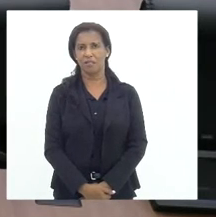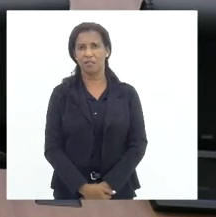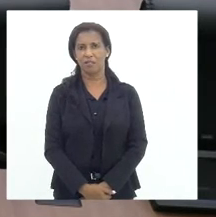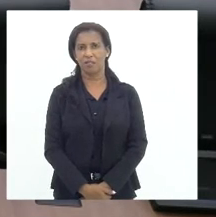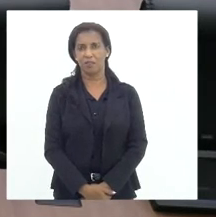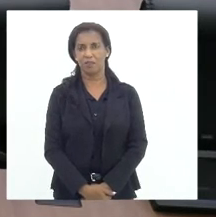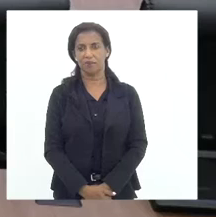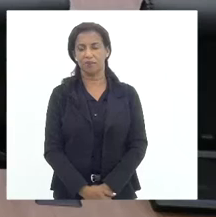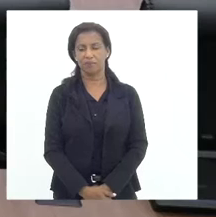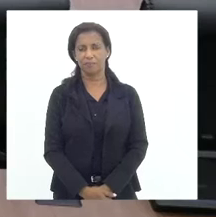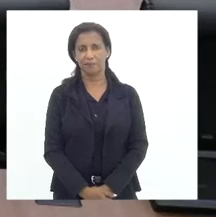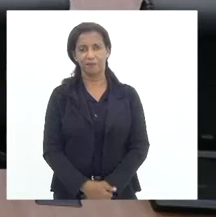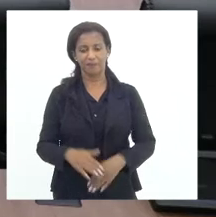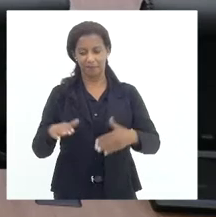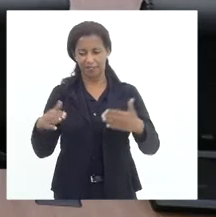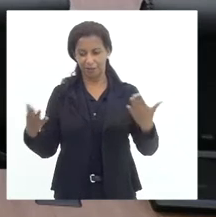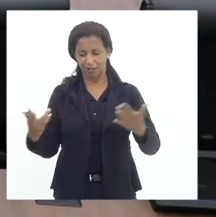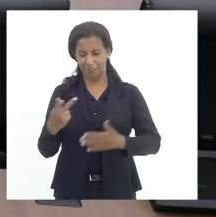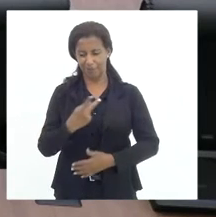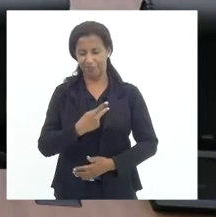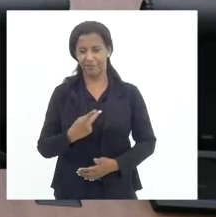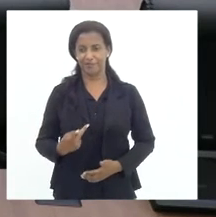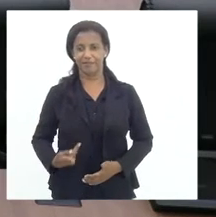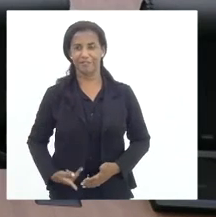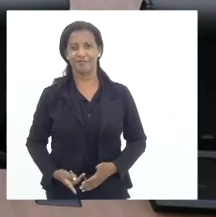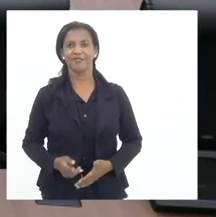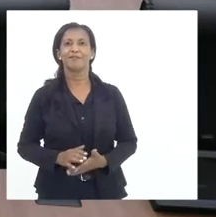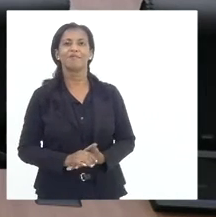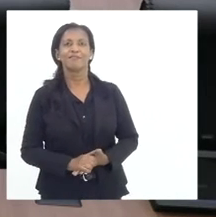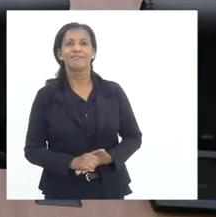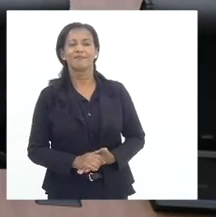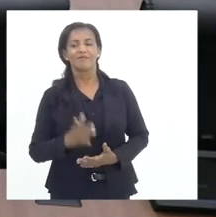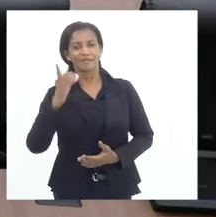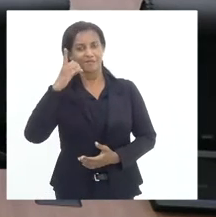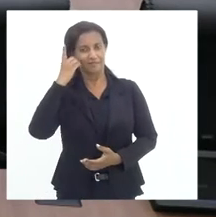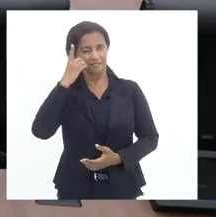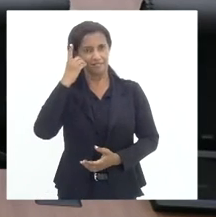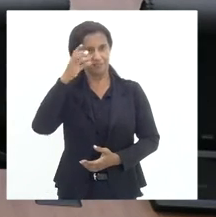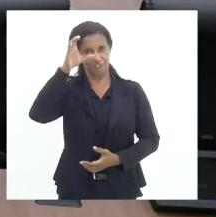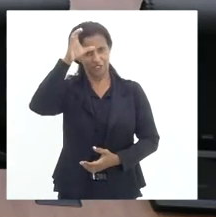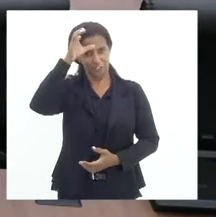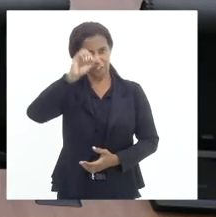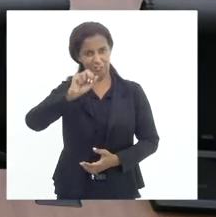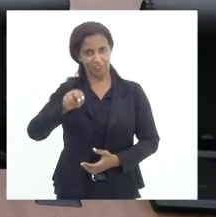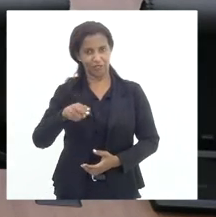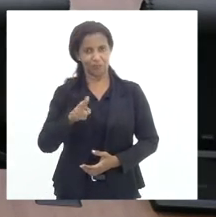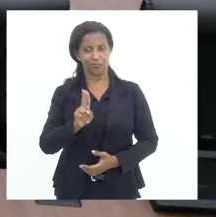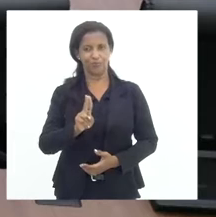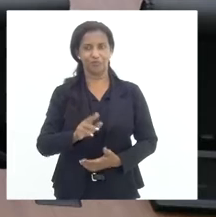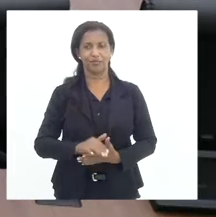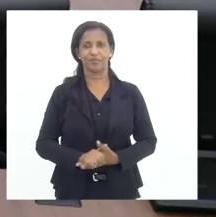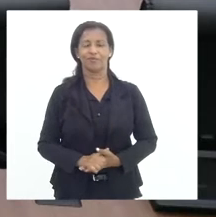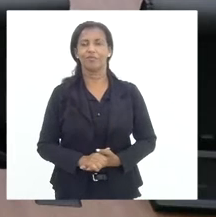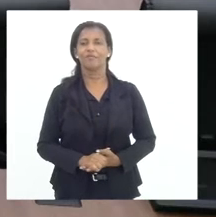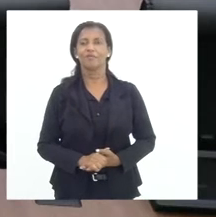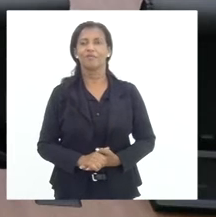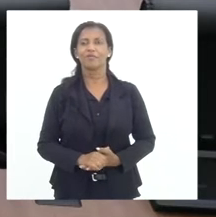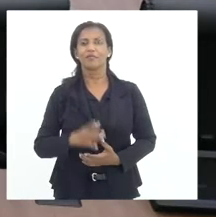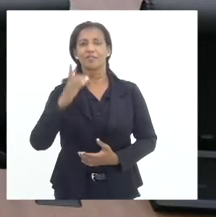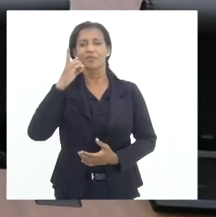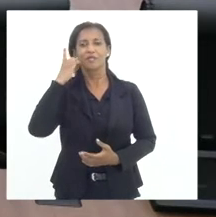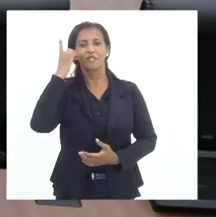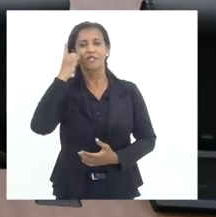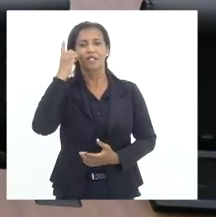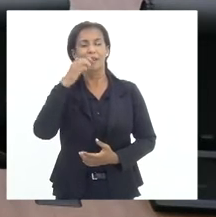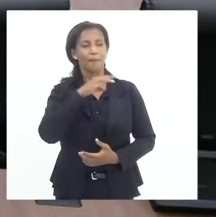senhora presidente, deputada Tia Ju, senhor deputado